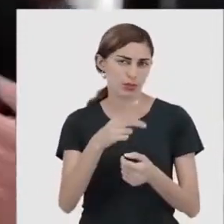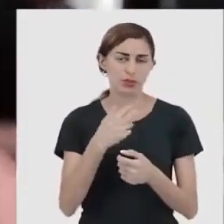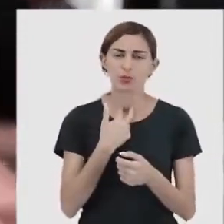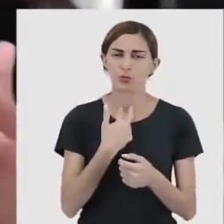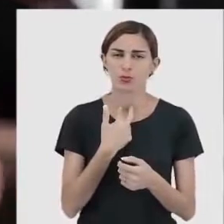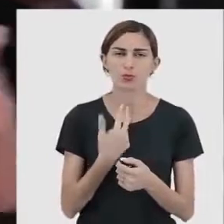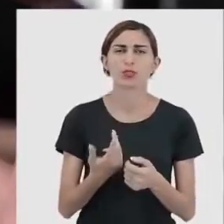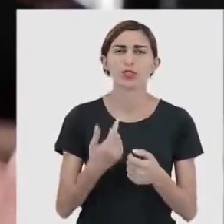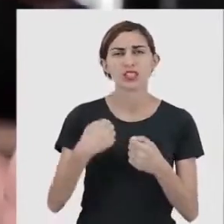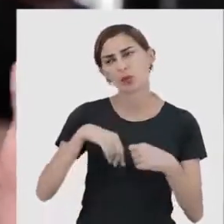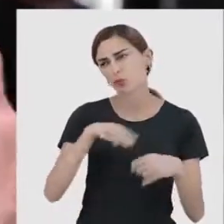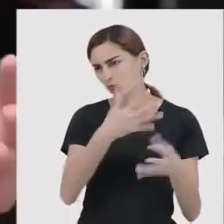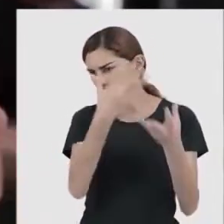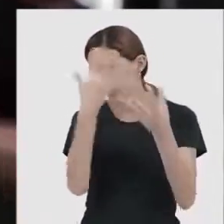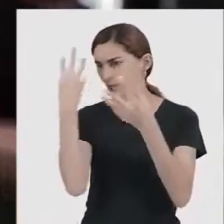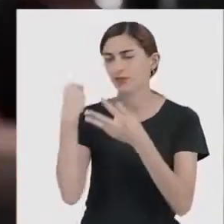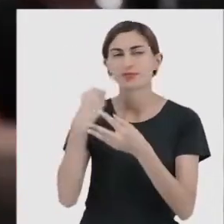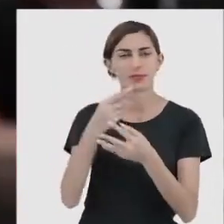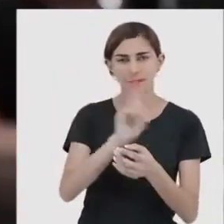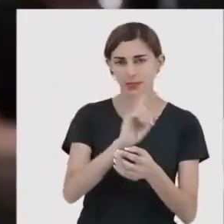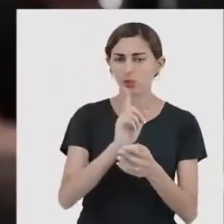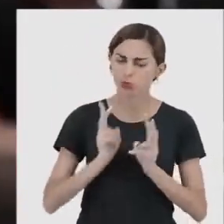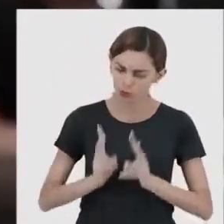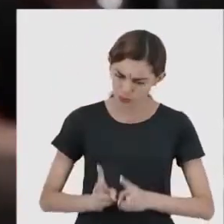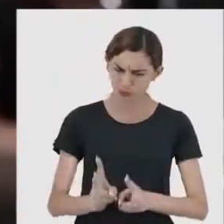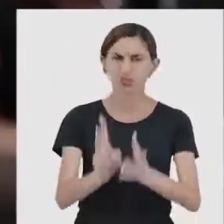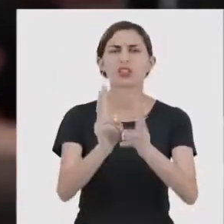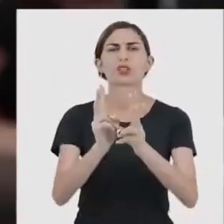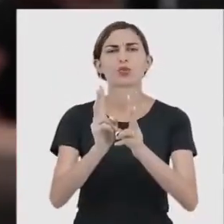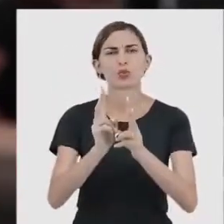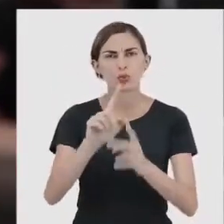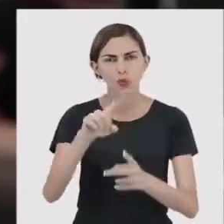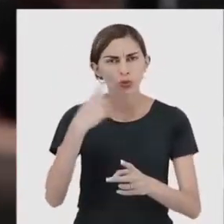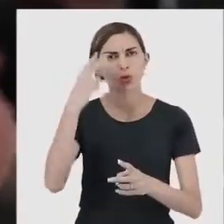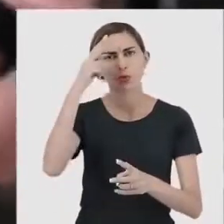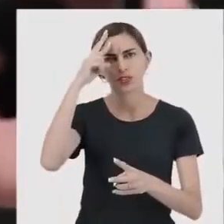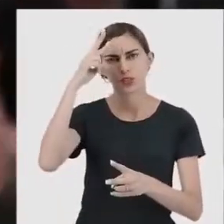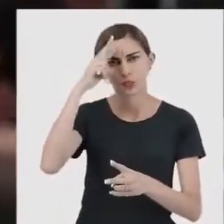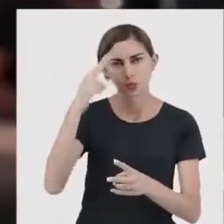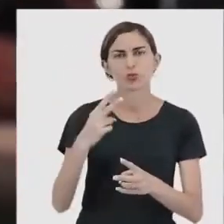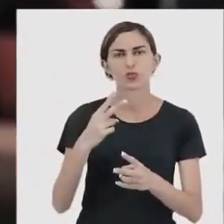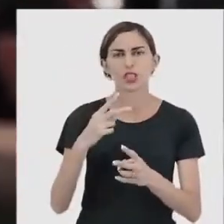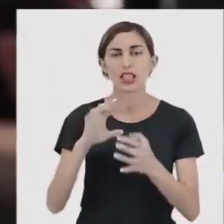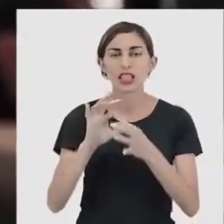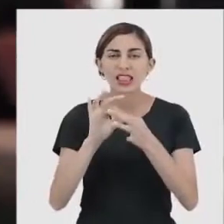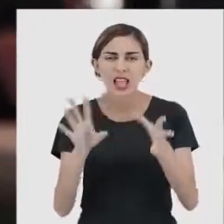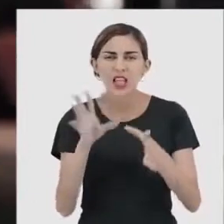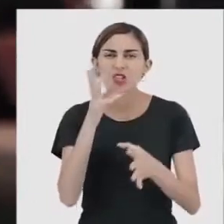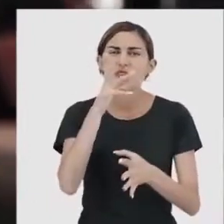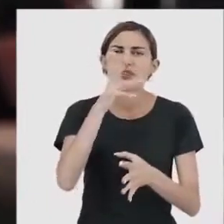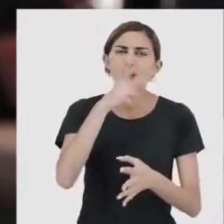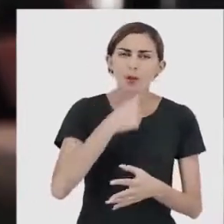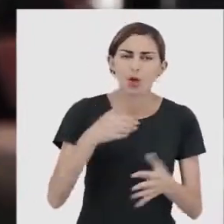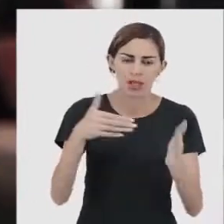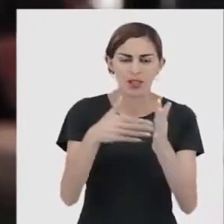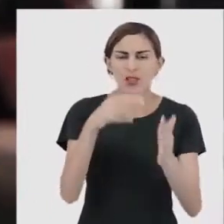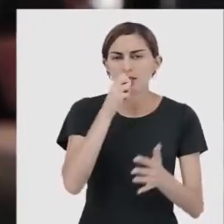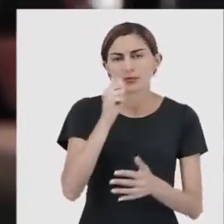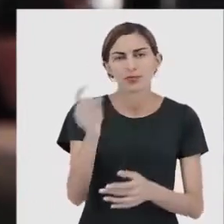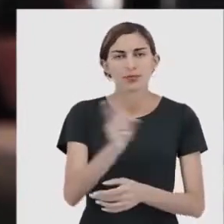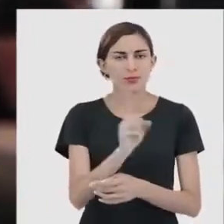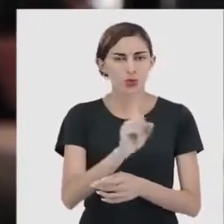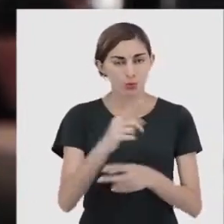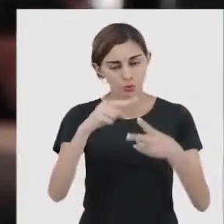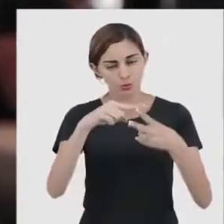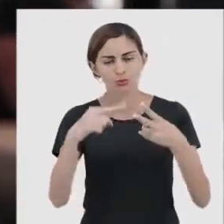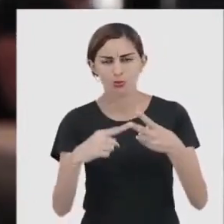teve um evento, enfim, você não pôde. Não deixa pra lá, não. Cumpre no domingo, cobre na segunda-feira, mas não deixa chegar no próximo sábado.